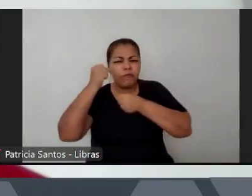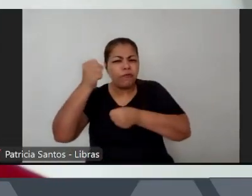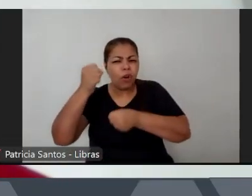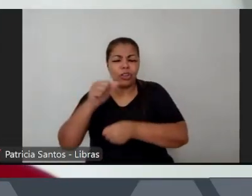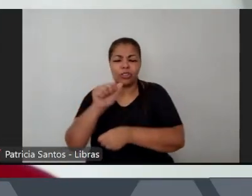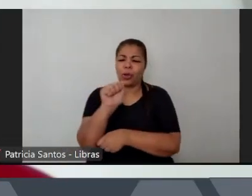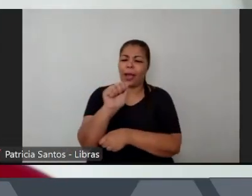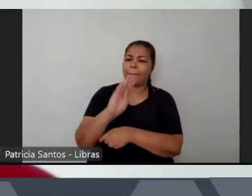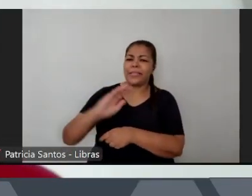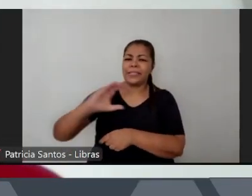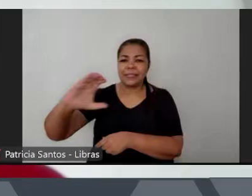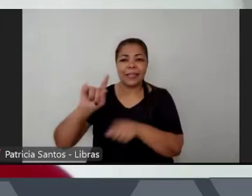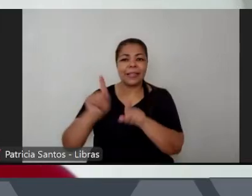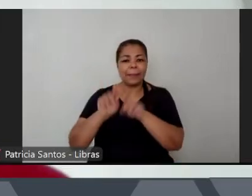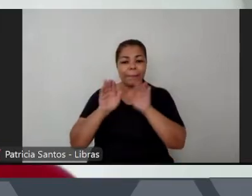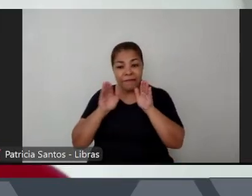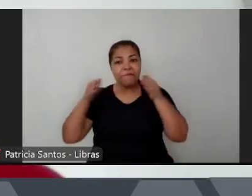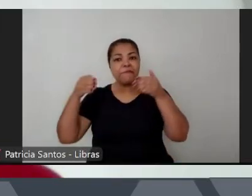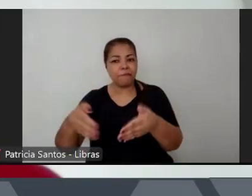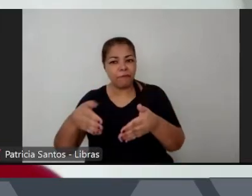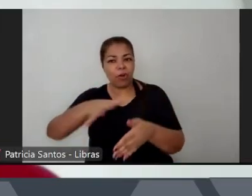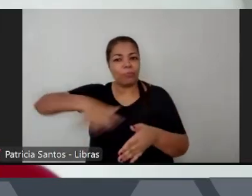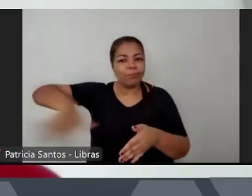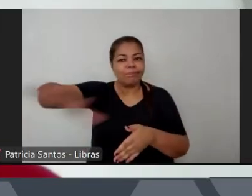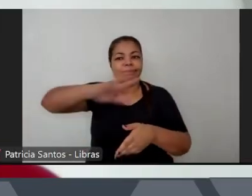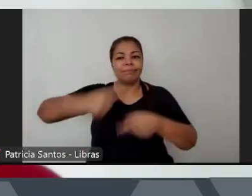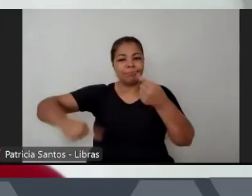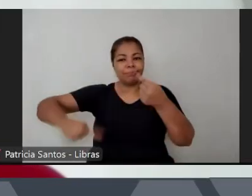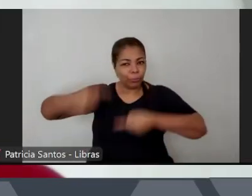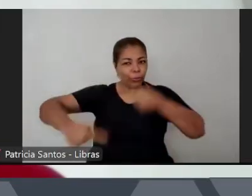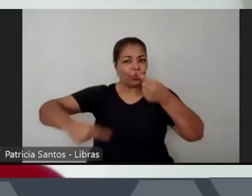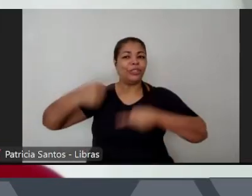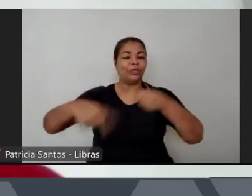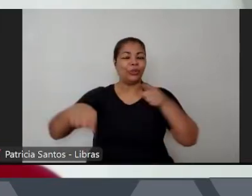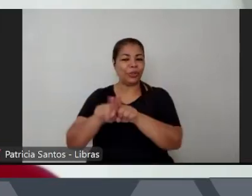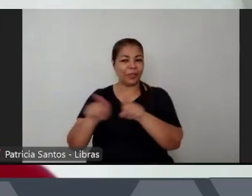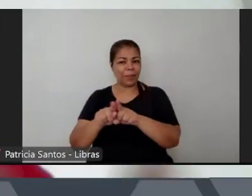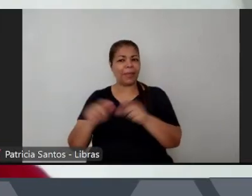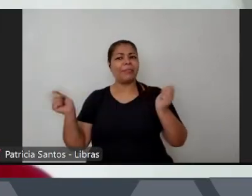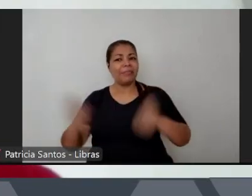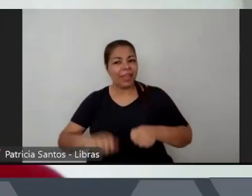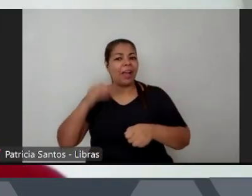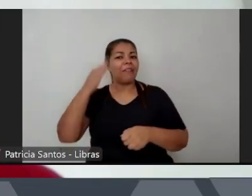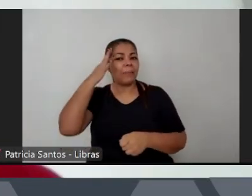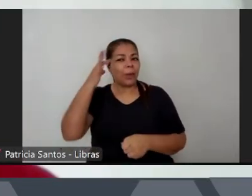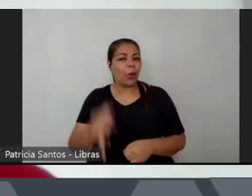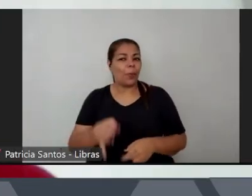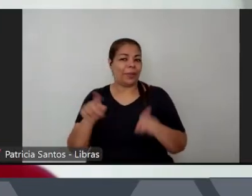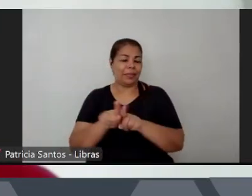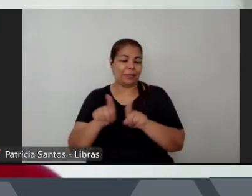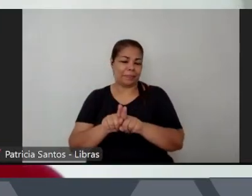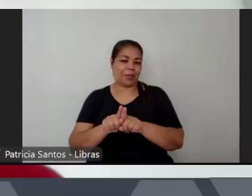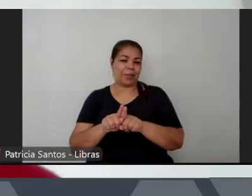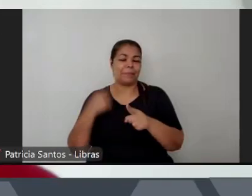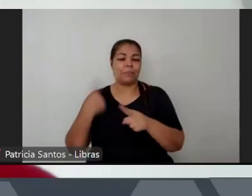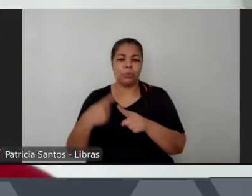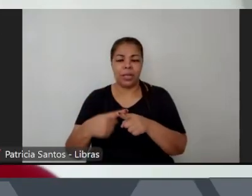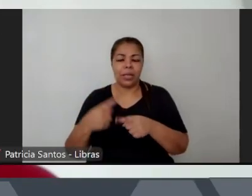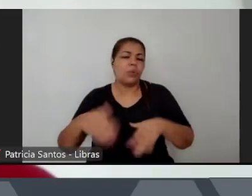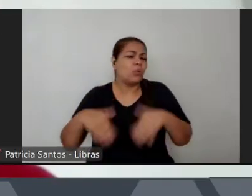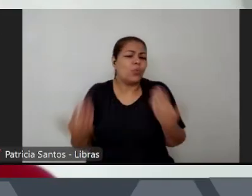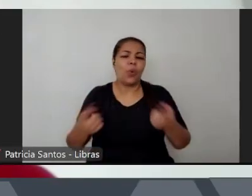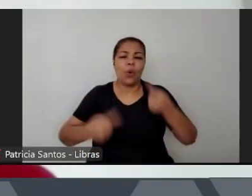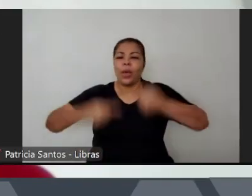era foco desse movimento político que fazia muito sentido porque qual era a discussão da época a